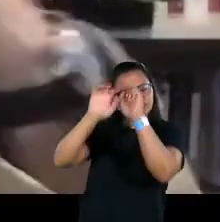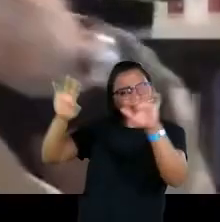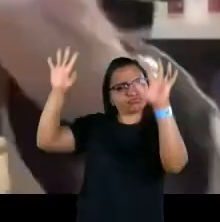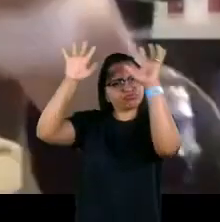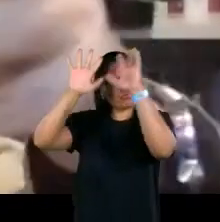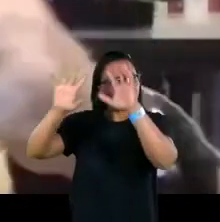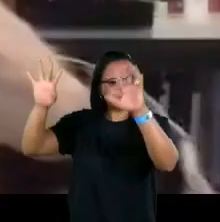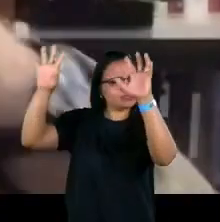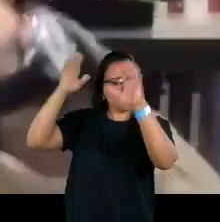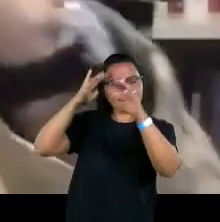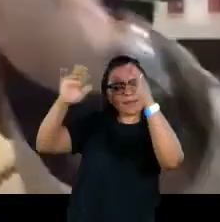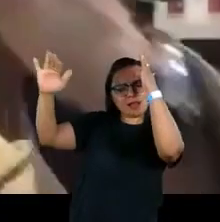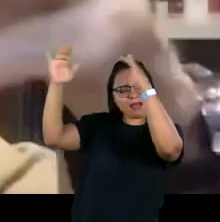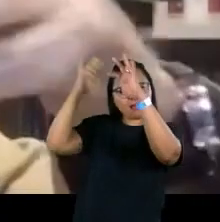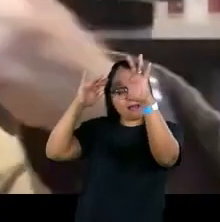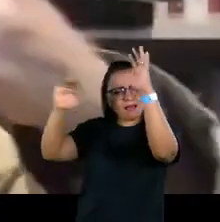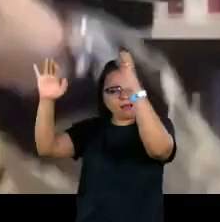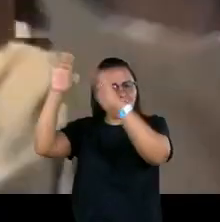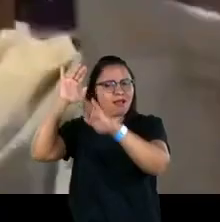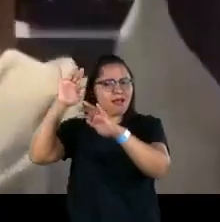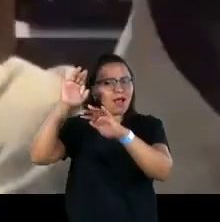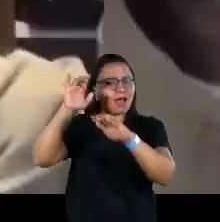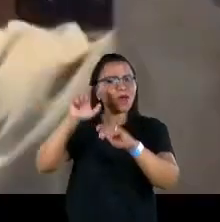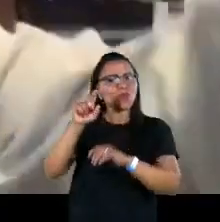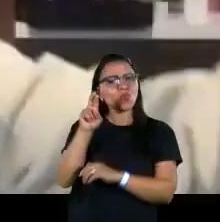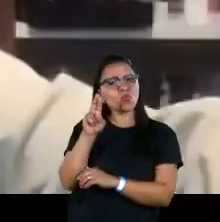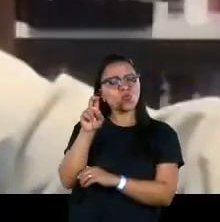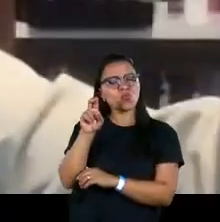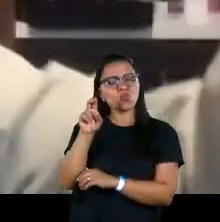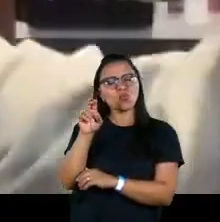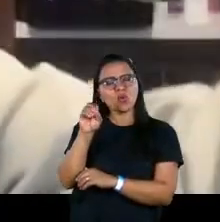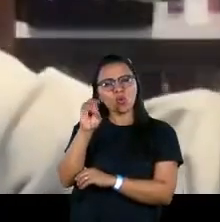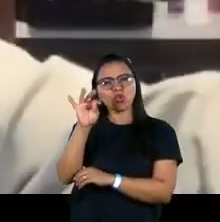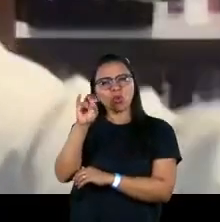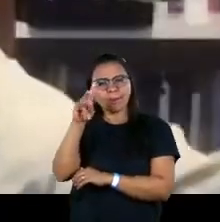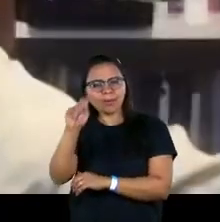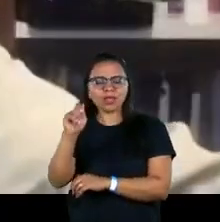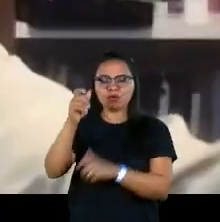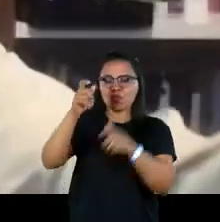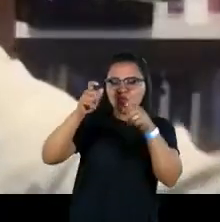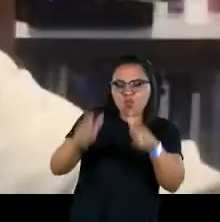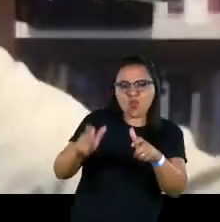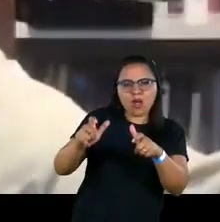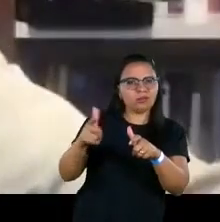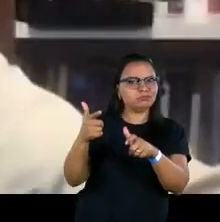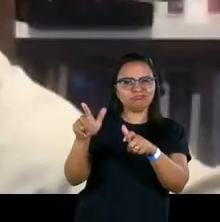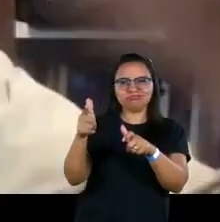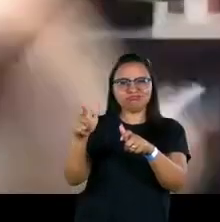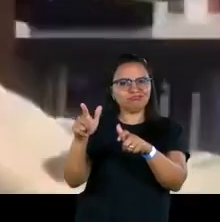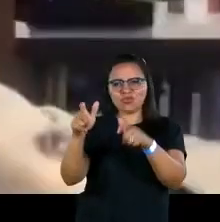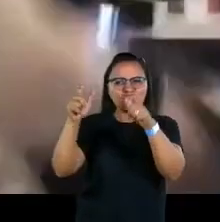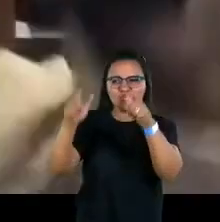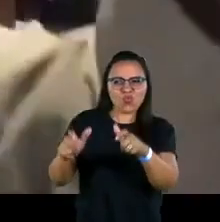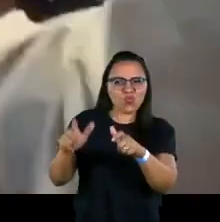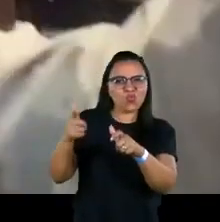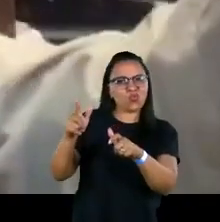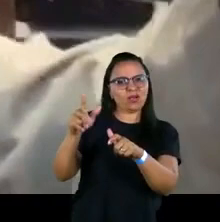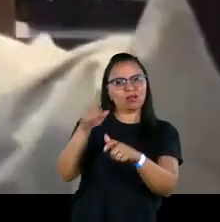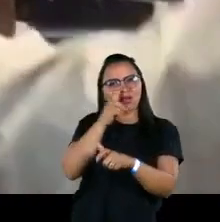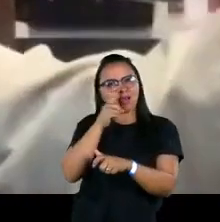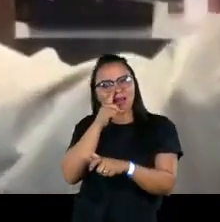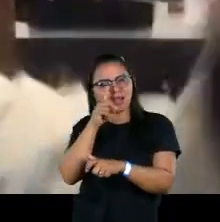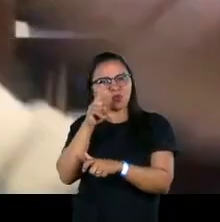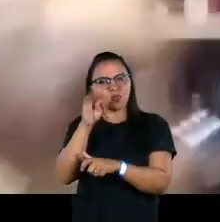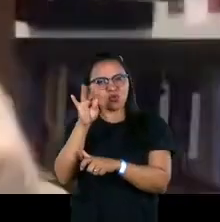inventado, foi imaginado com um lugar que não existe, não lugar, não lugar, do grego,